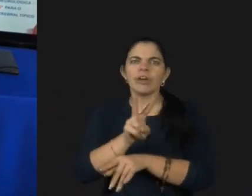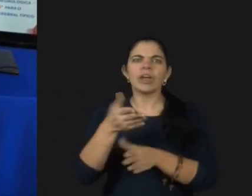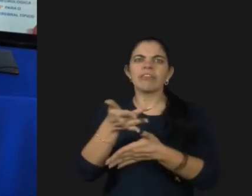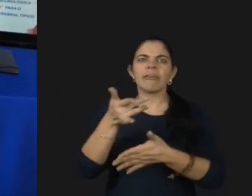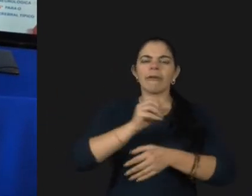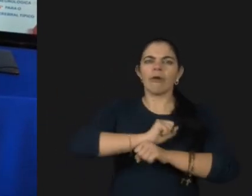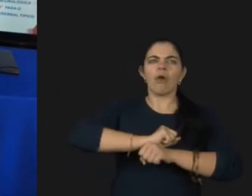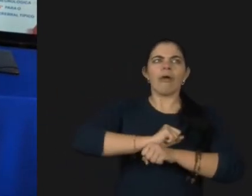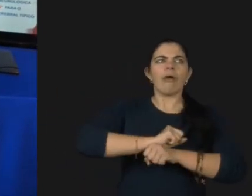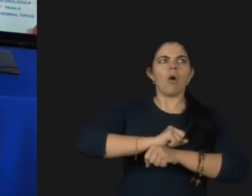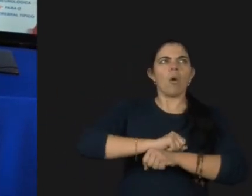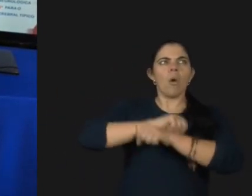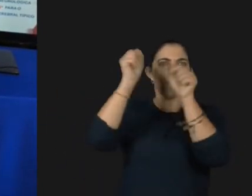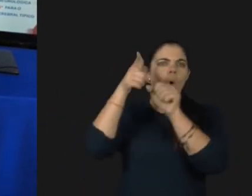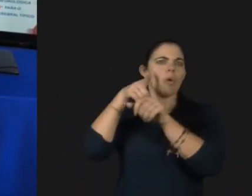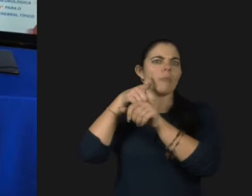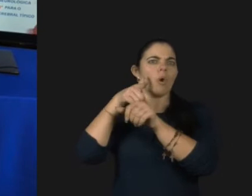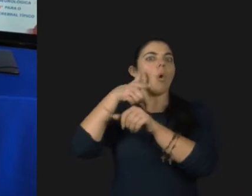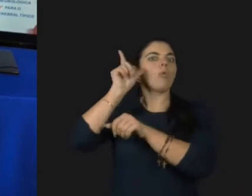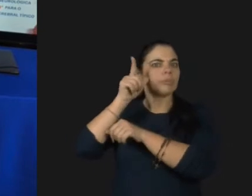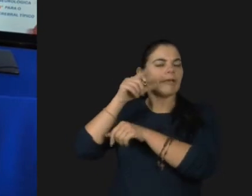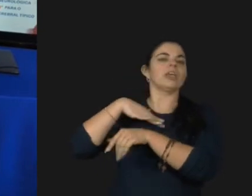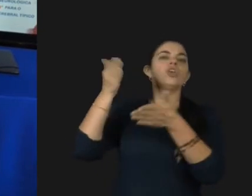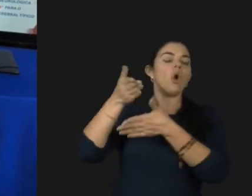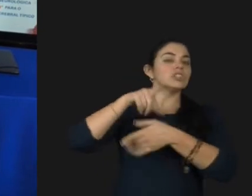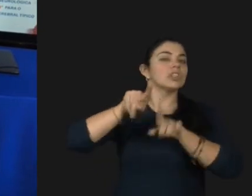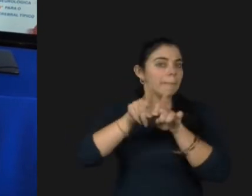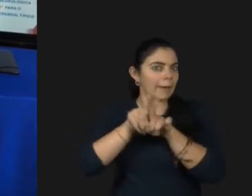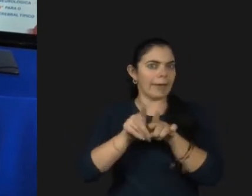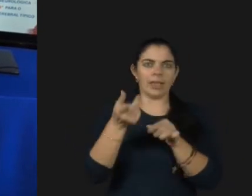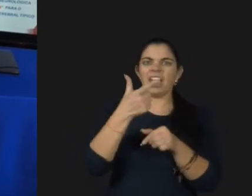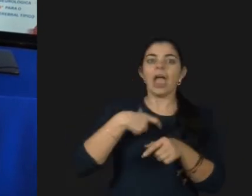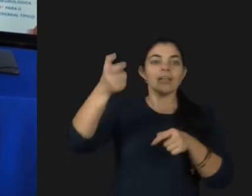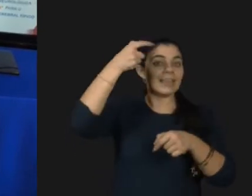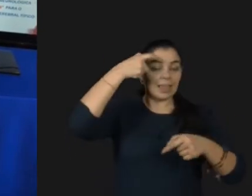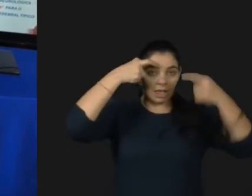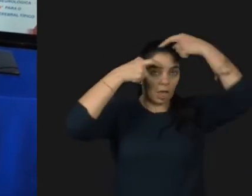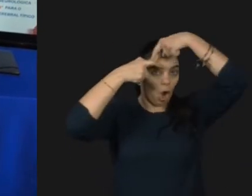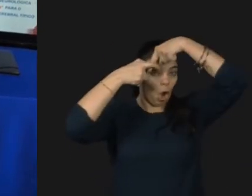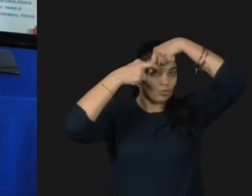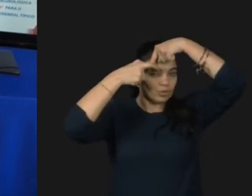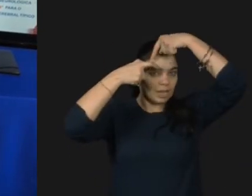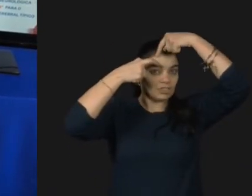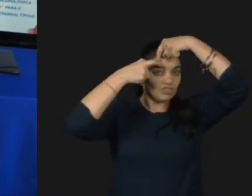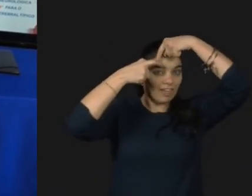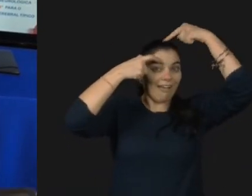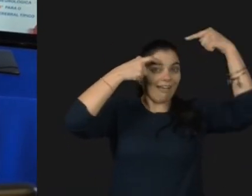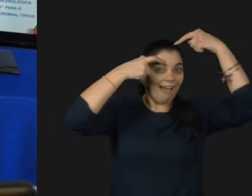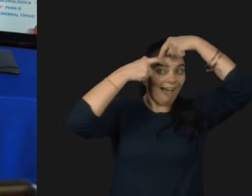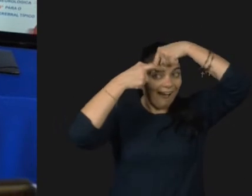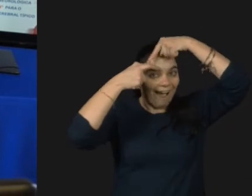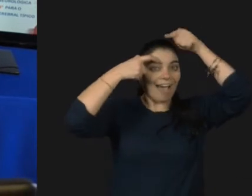e na manhã de ontem também, o poder que tem a nossa mente inconsciente. E é aqui que a nossa mente inconsciente age